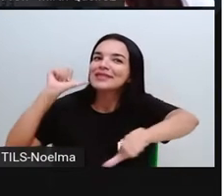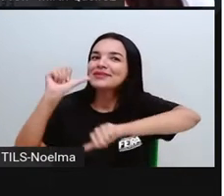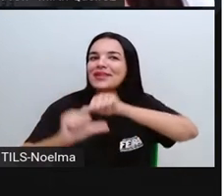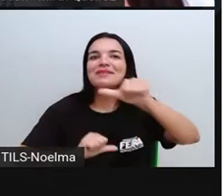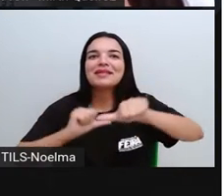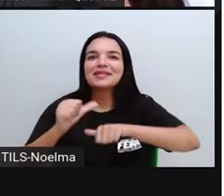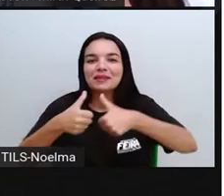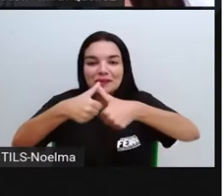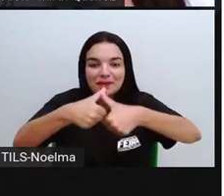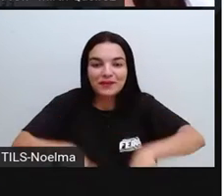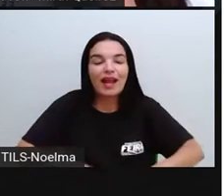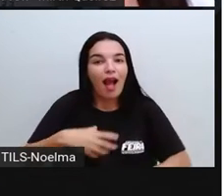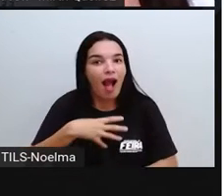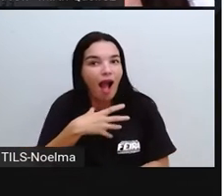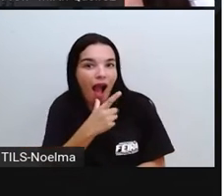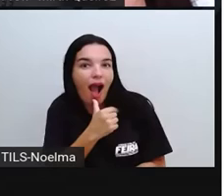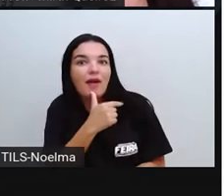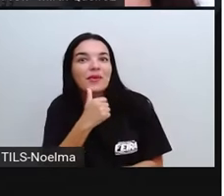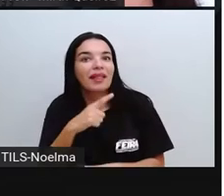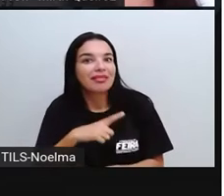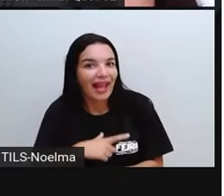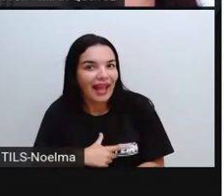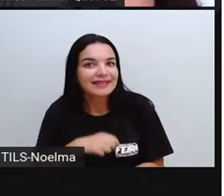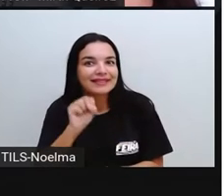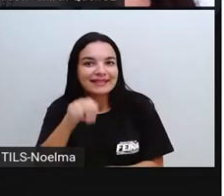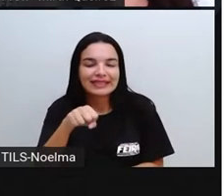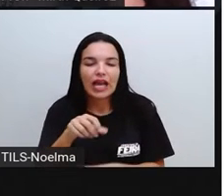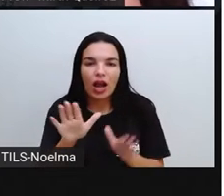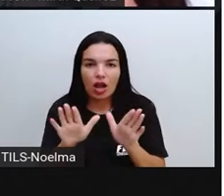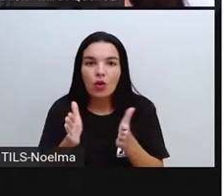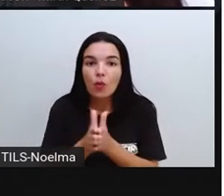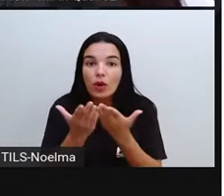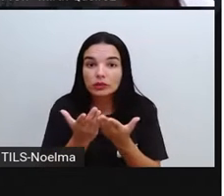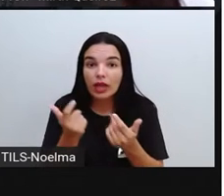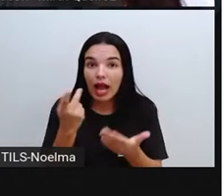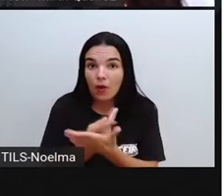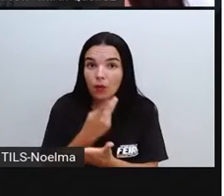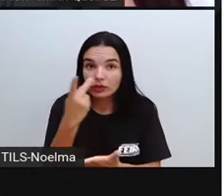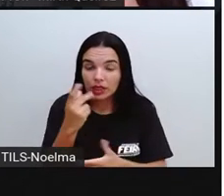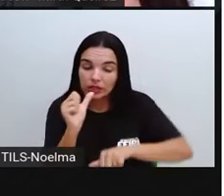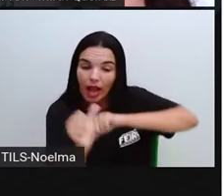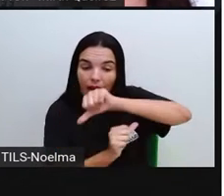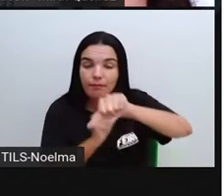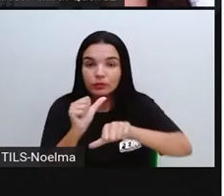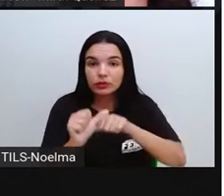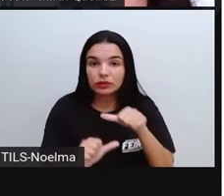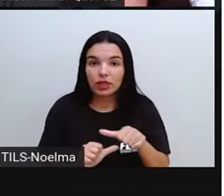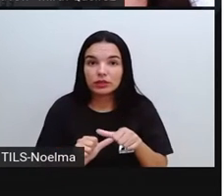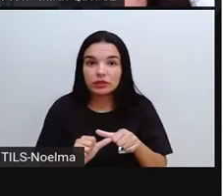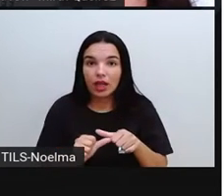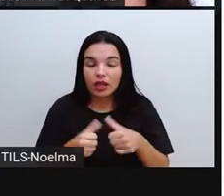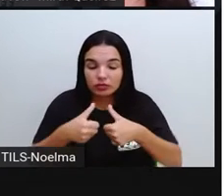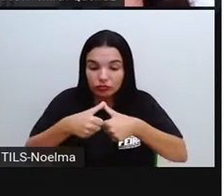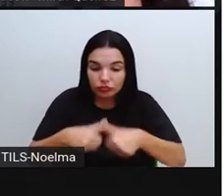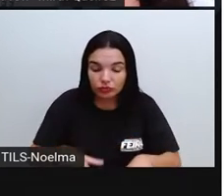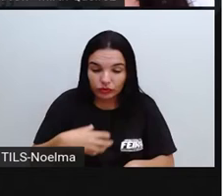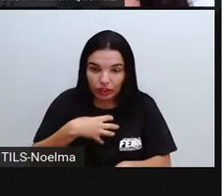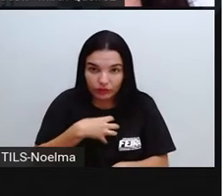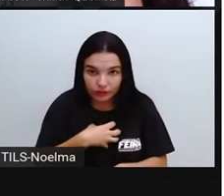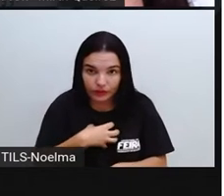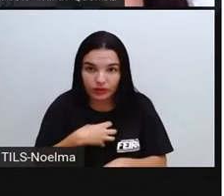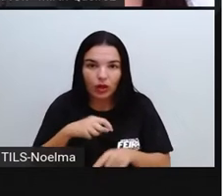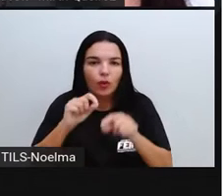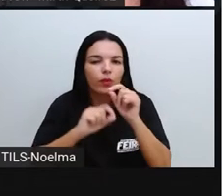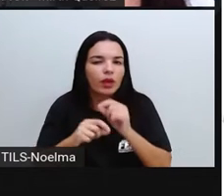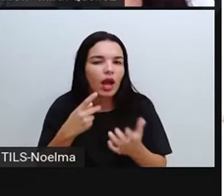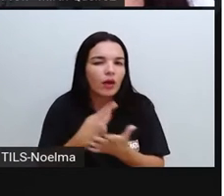físico, né? Quando ela passa de um estado físico para o outro, nós vamos dizer que ocorreu, neste